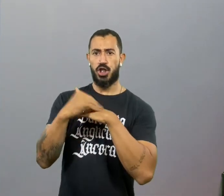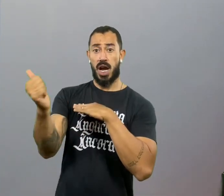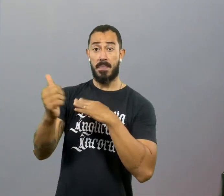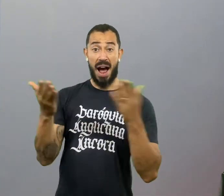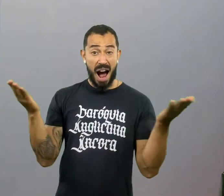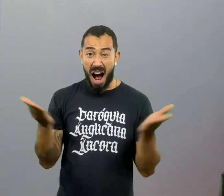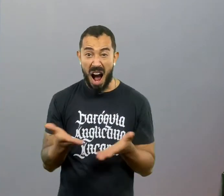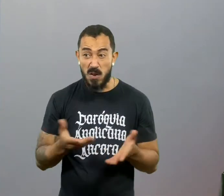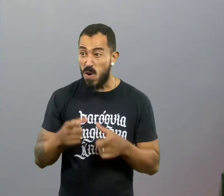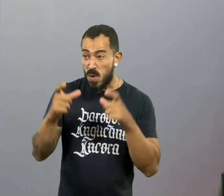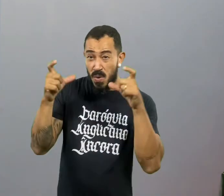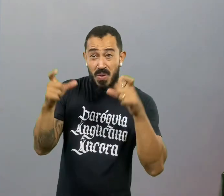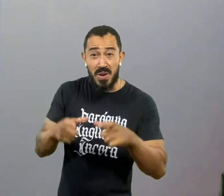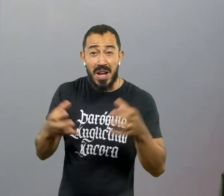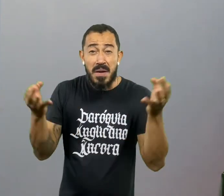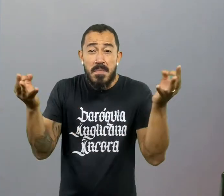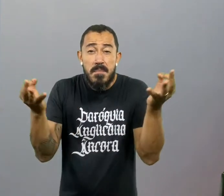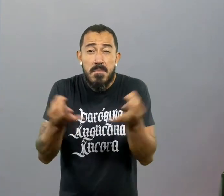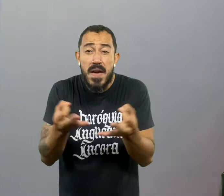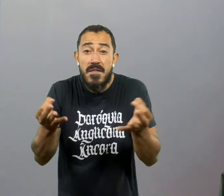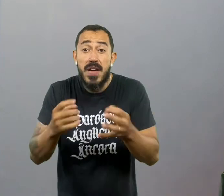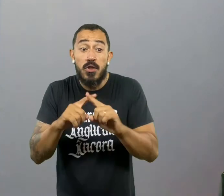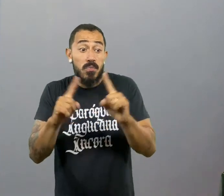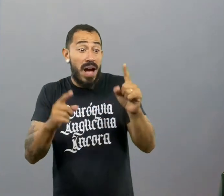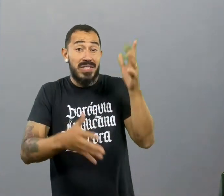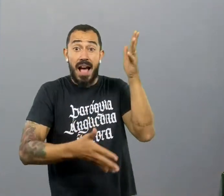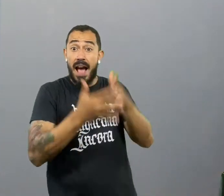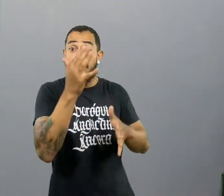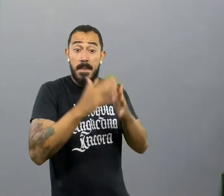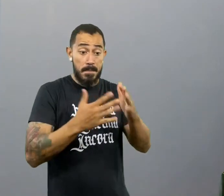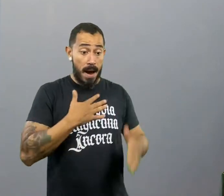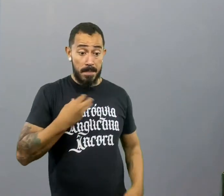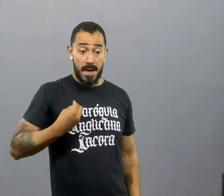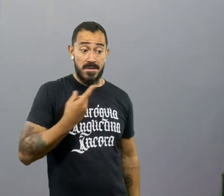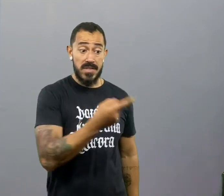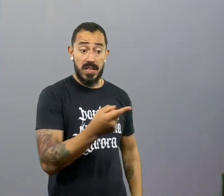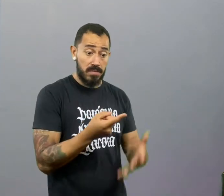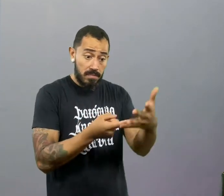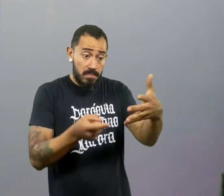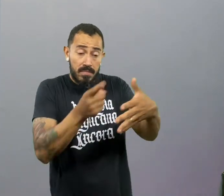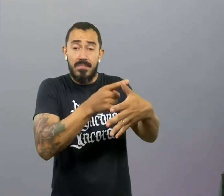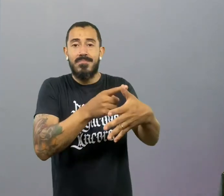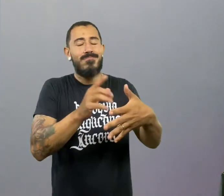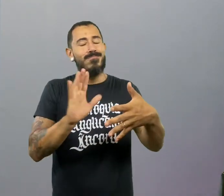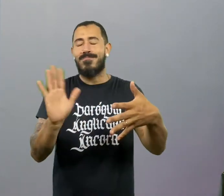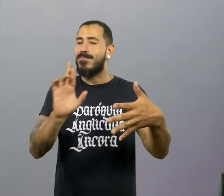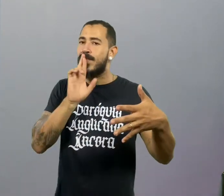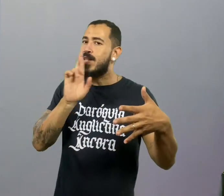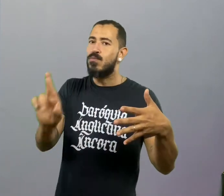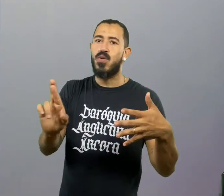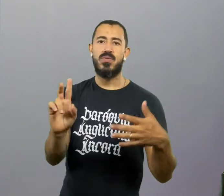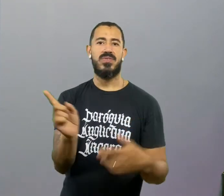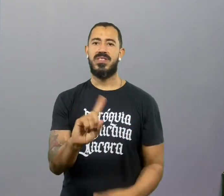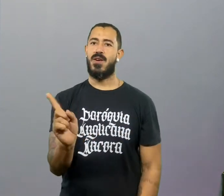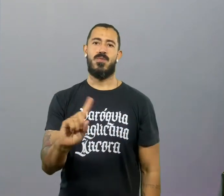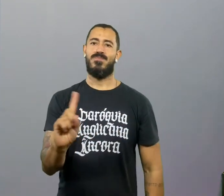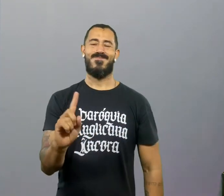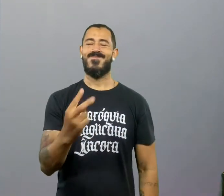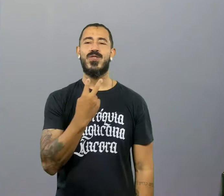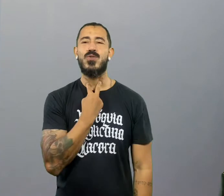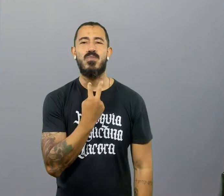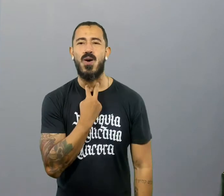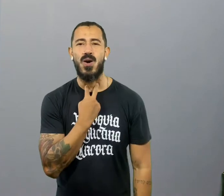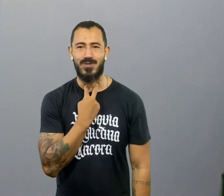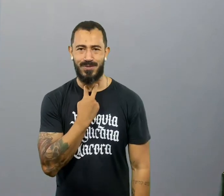do mundo, mesmo que seja maravilhoso, mas que vai desordenizar essas minhas prioridades, eu sei com clareza dizer não, eu não